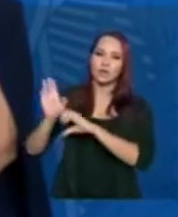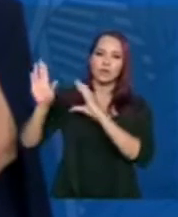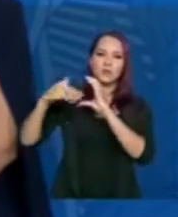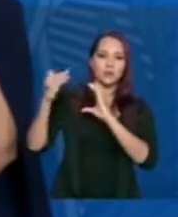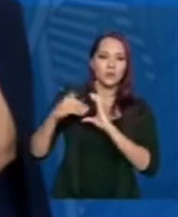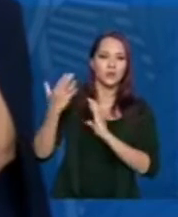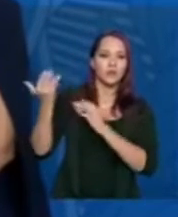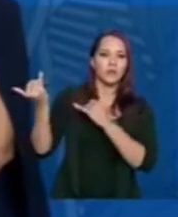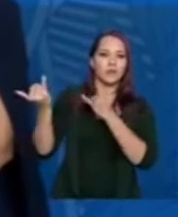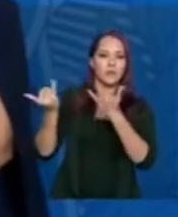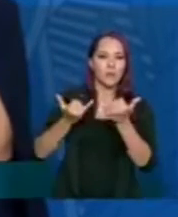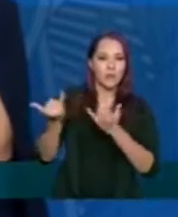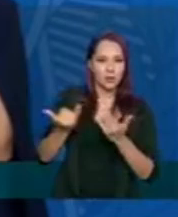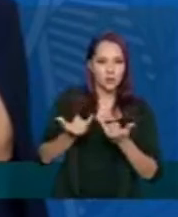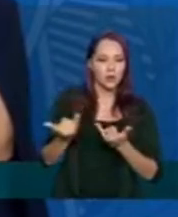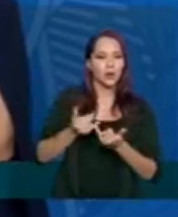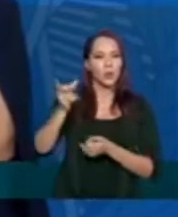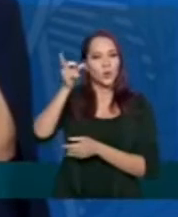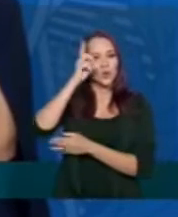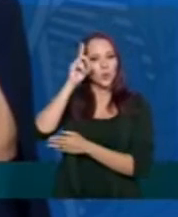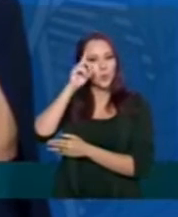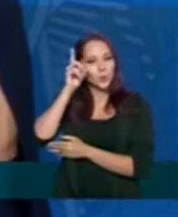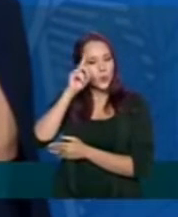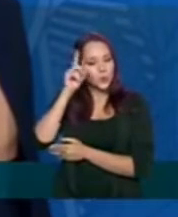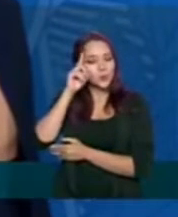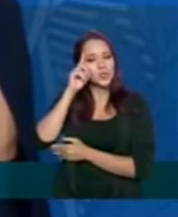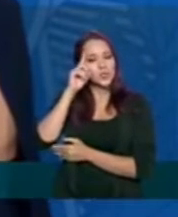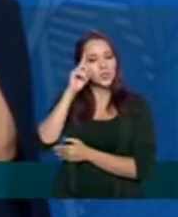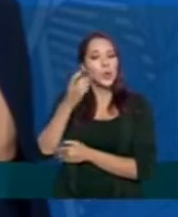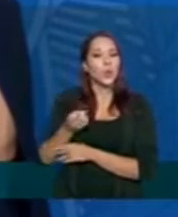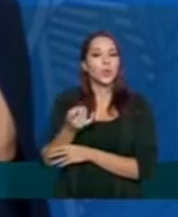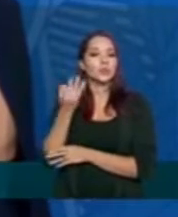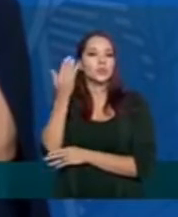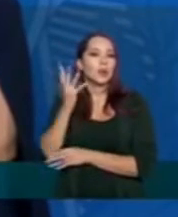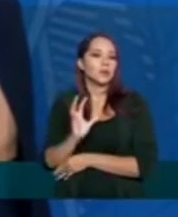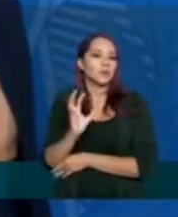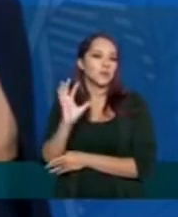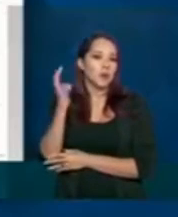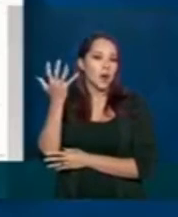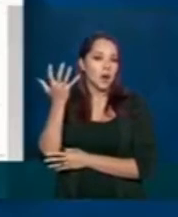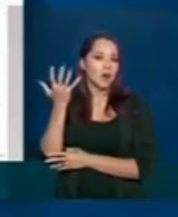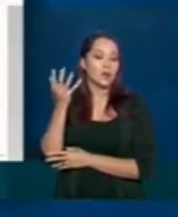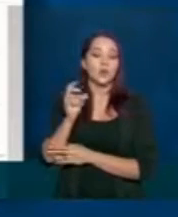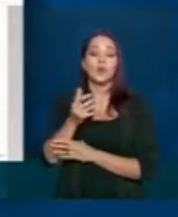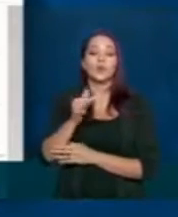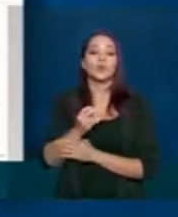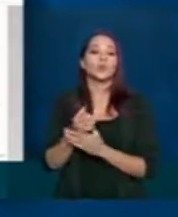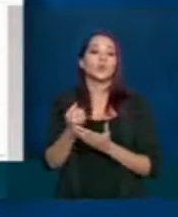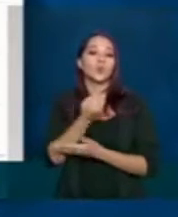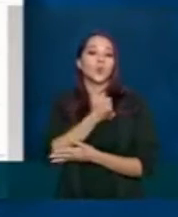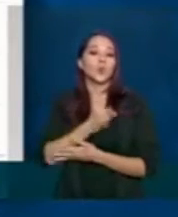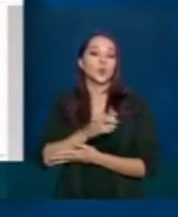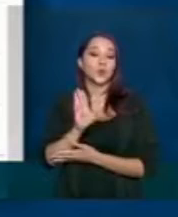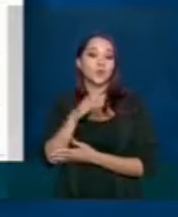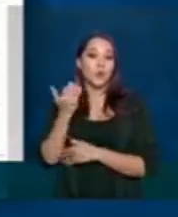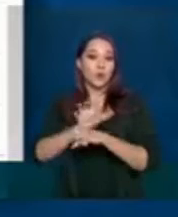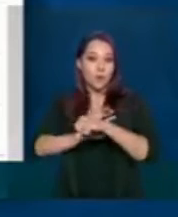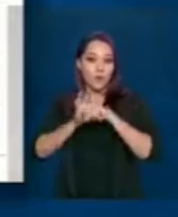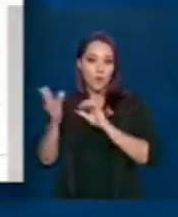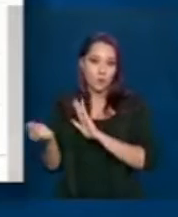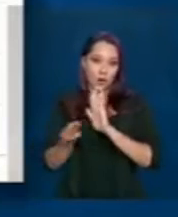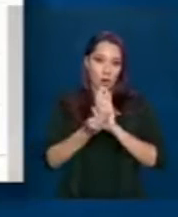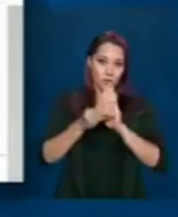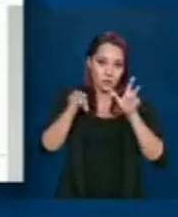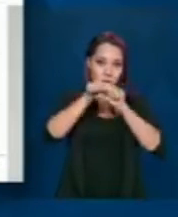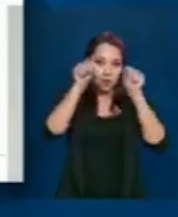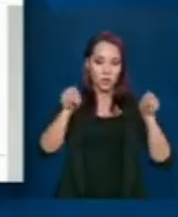informações diárias por número de casos de... número de óbitos de Covid registrados nos sistemas de